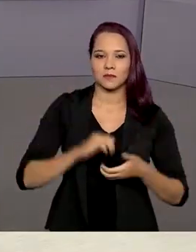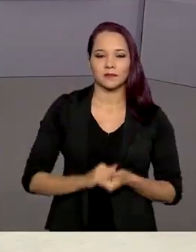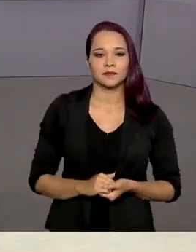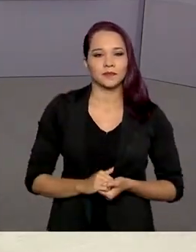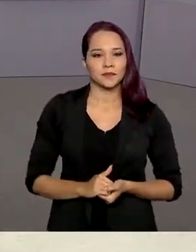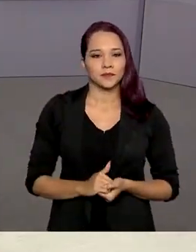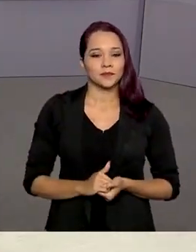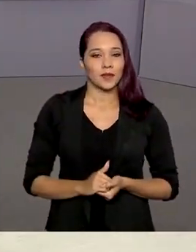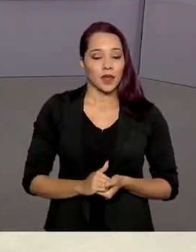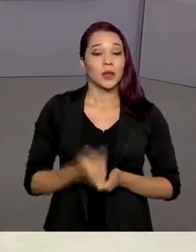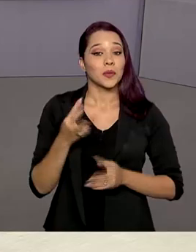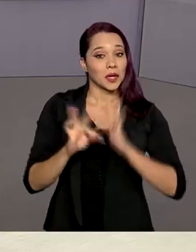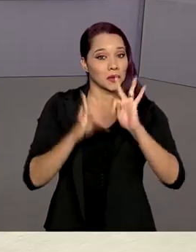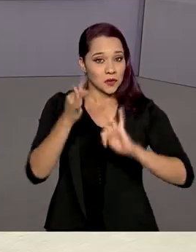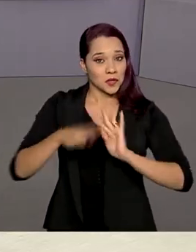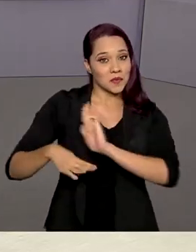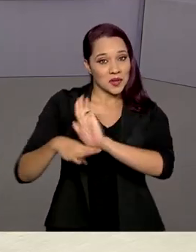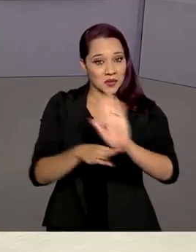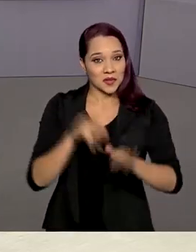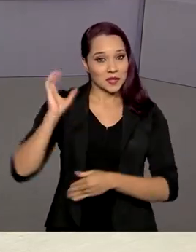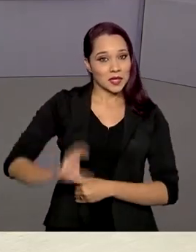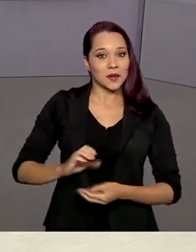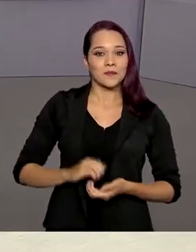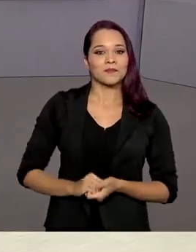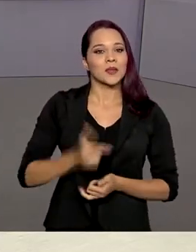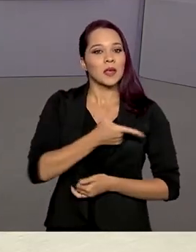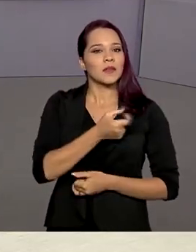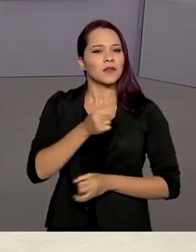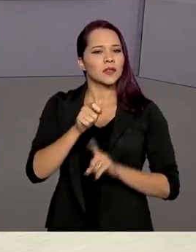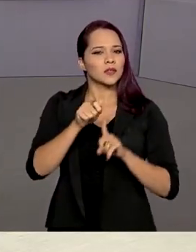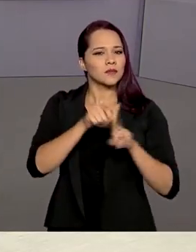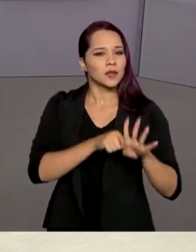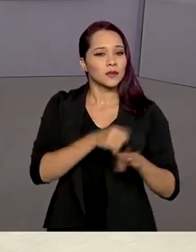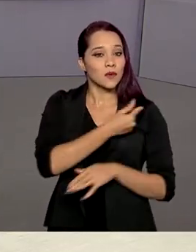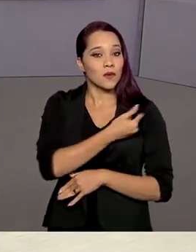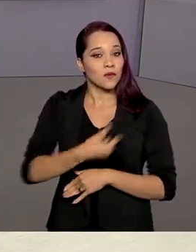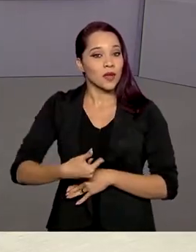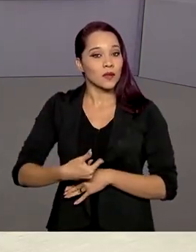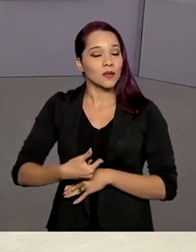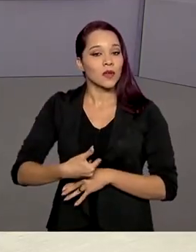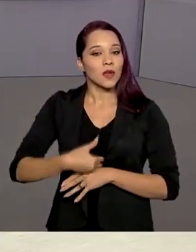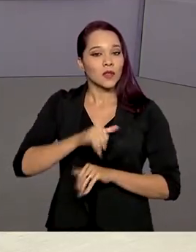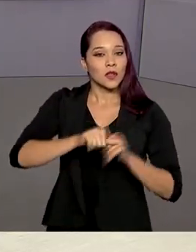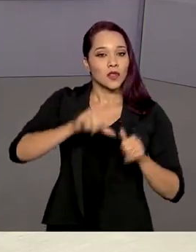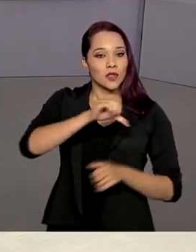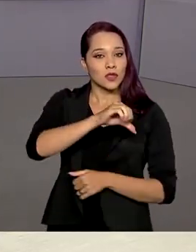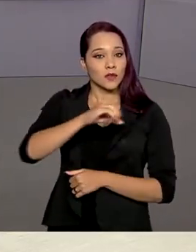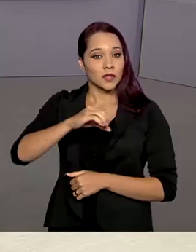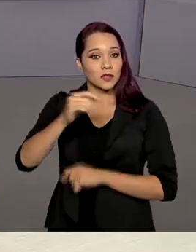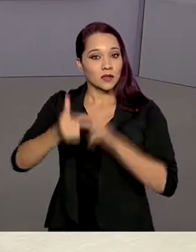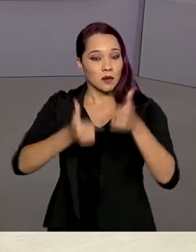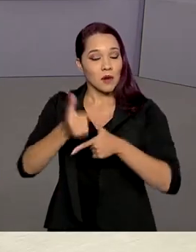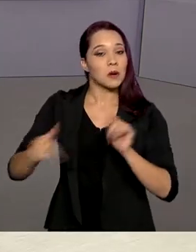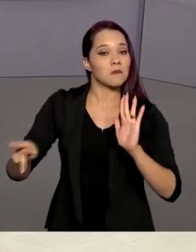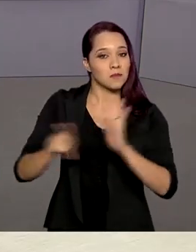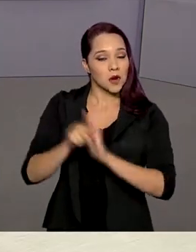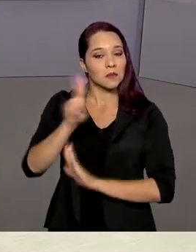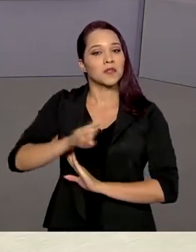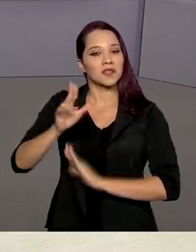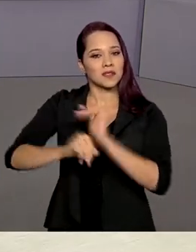Tecnologia a serviço do cidadão. Em 20 meses, o governo passou dos 900 serviços digitalizados.